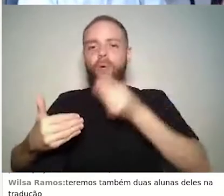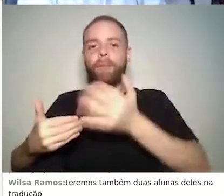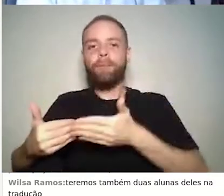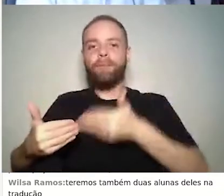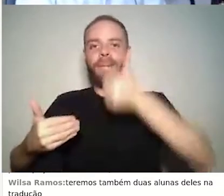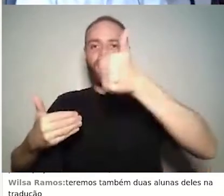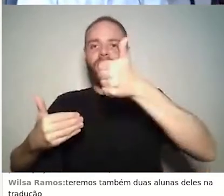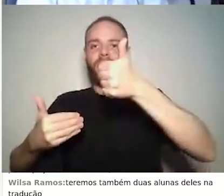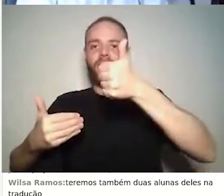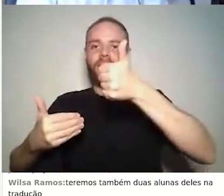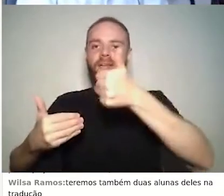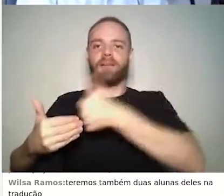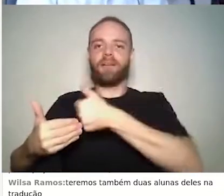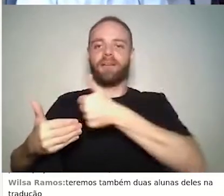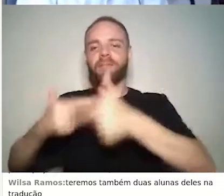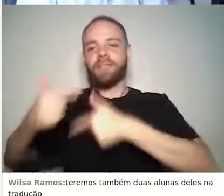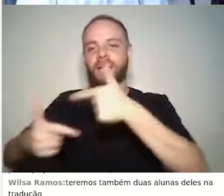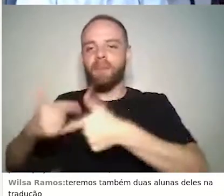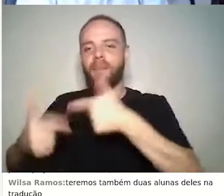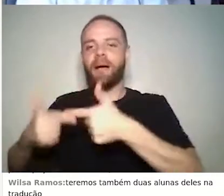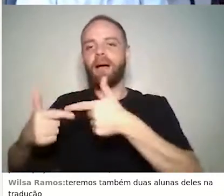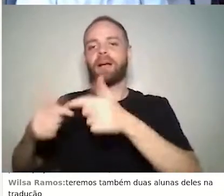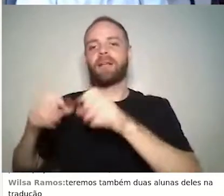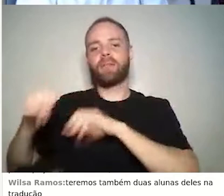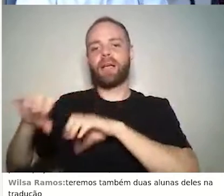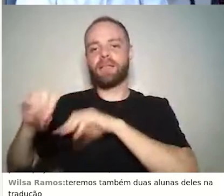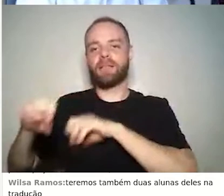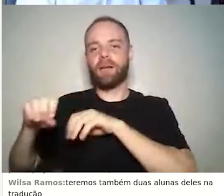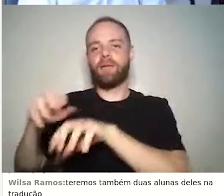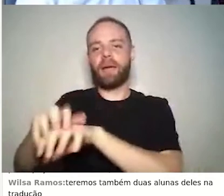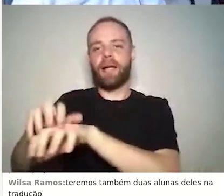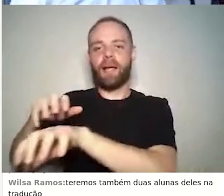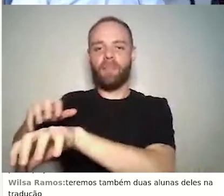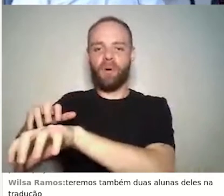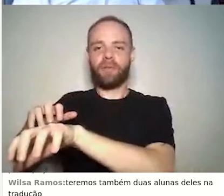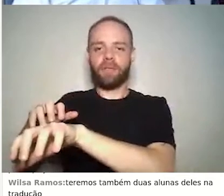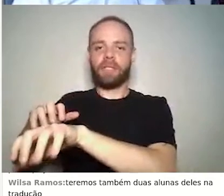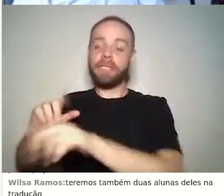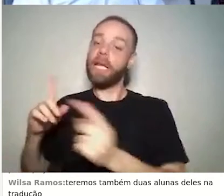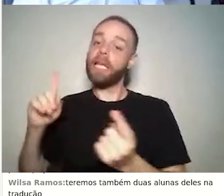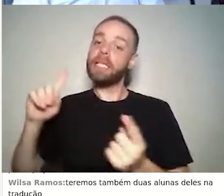que é um desafio novo, imagino, para a grande maioria.